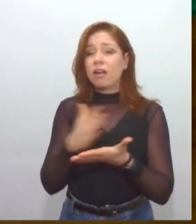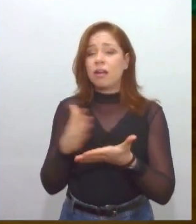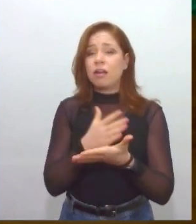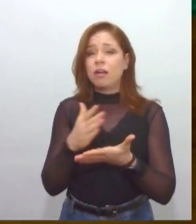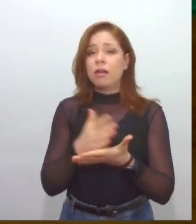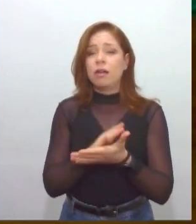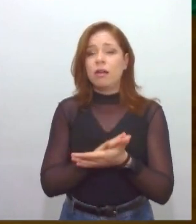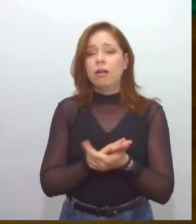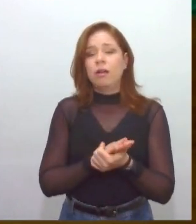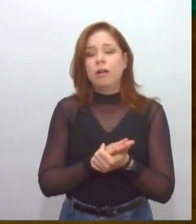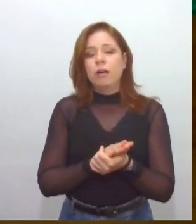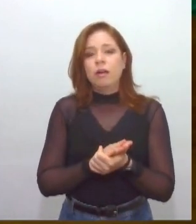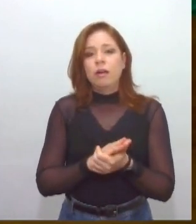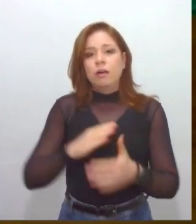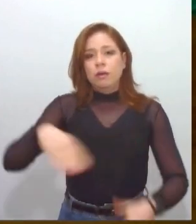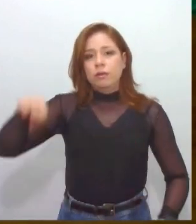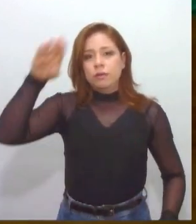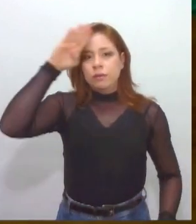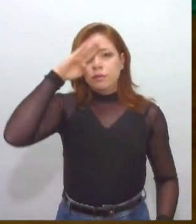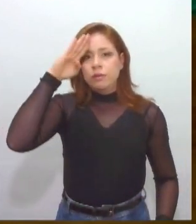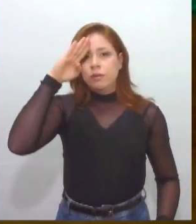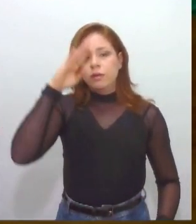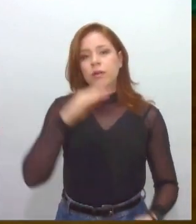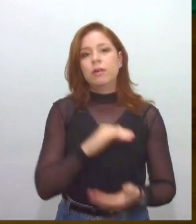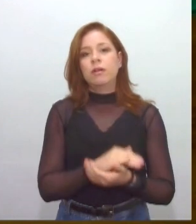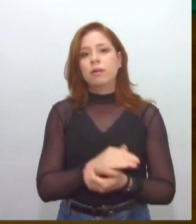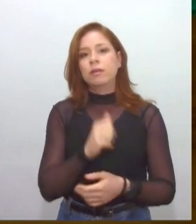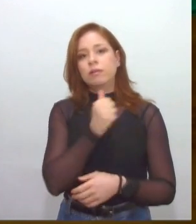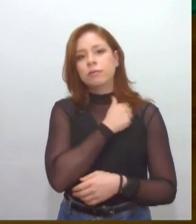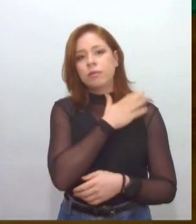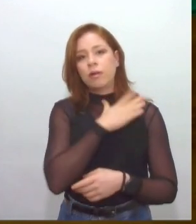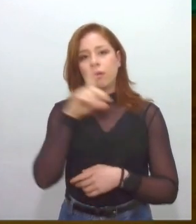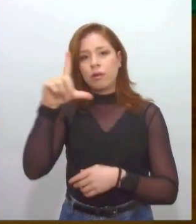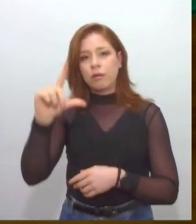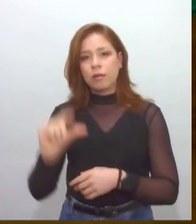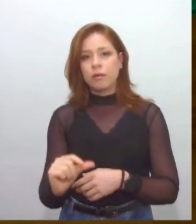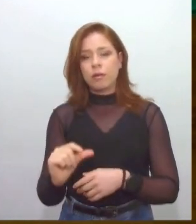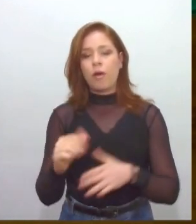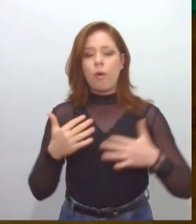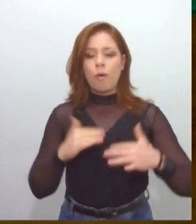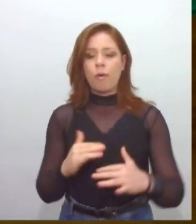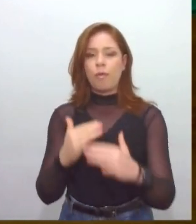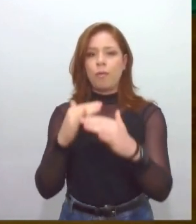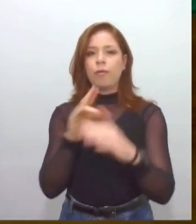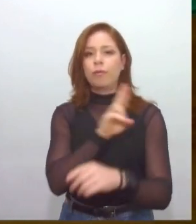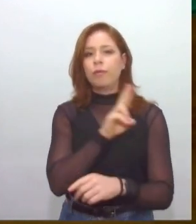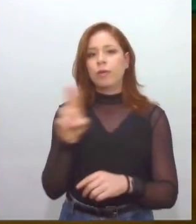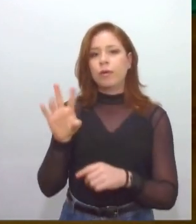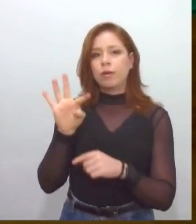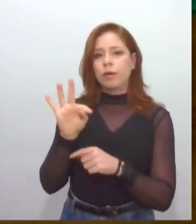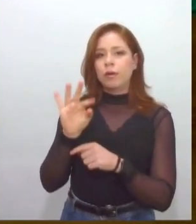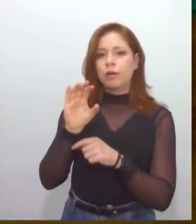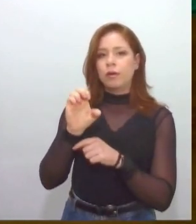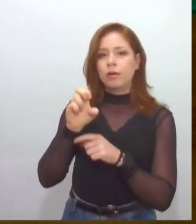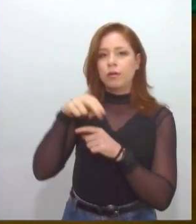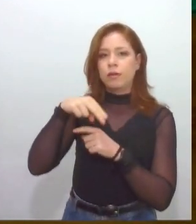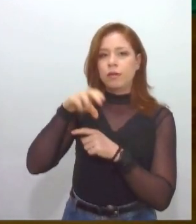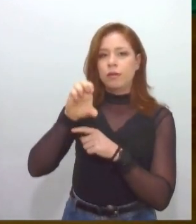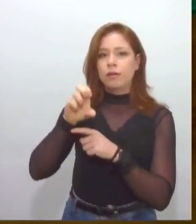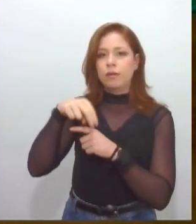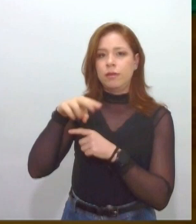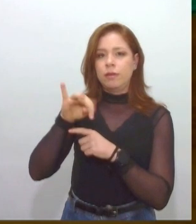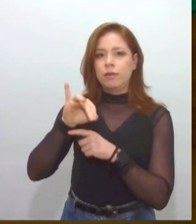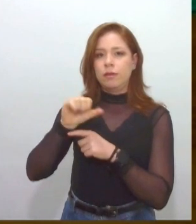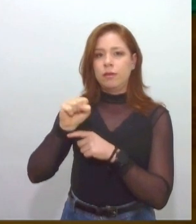um movimento que se denominou de movimento tenentista, buscando acabar com a corrupção,